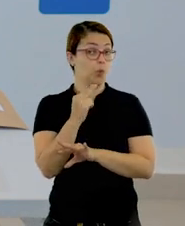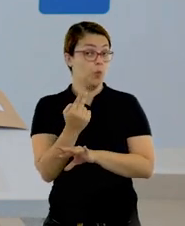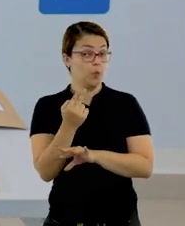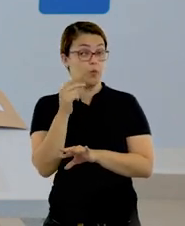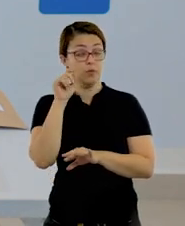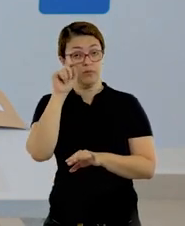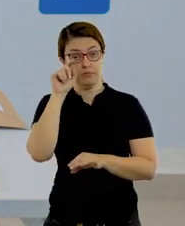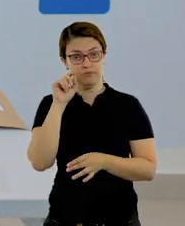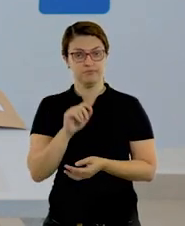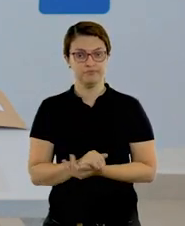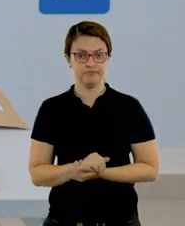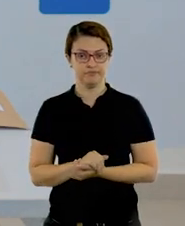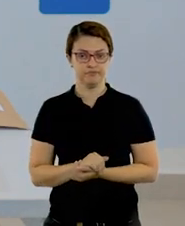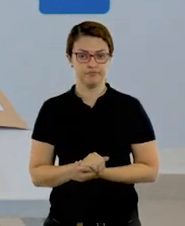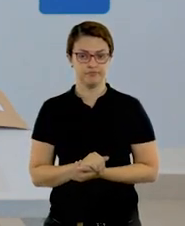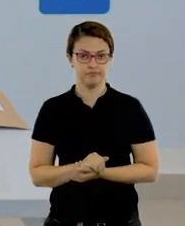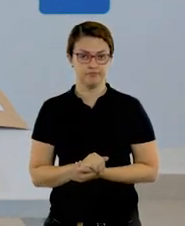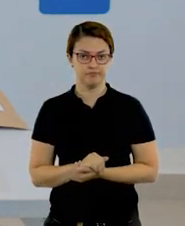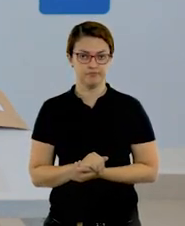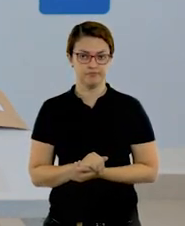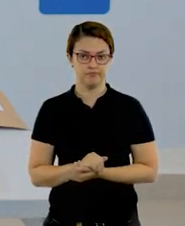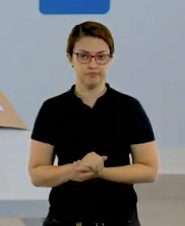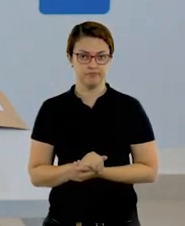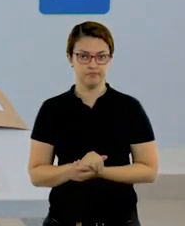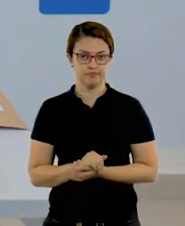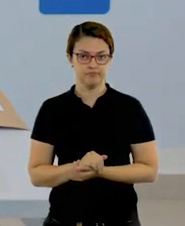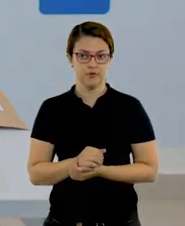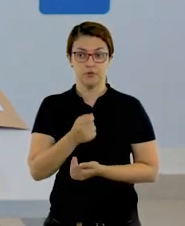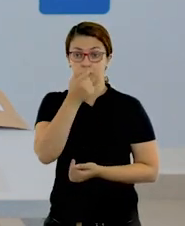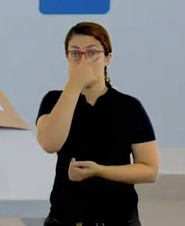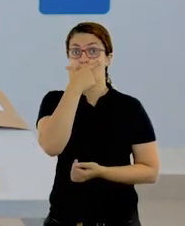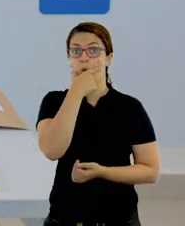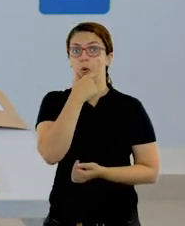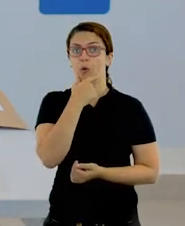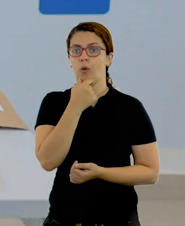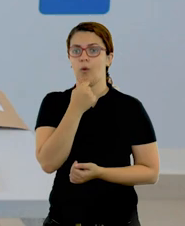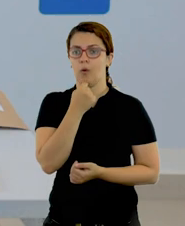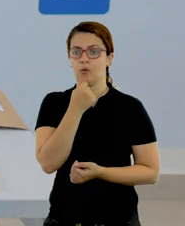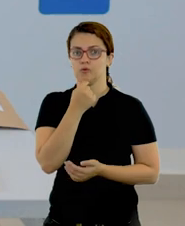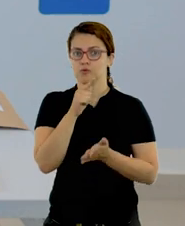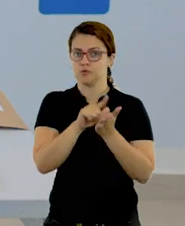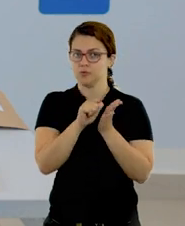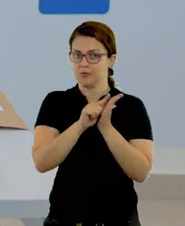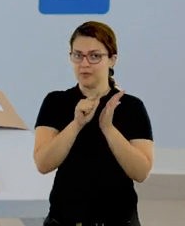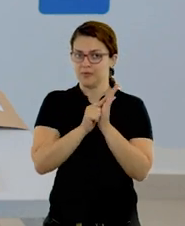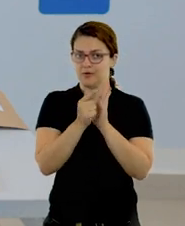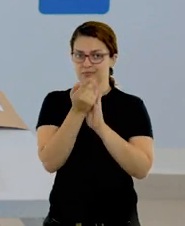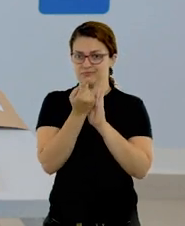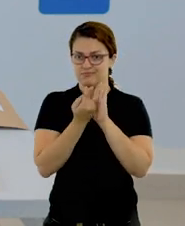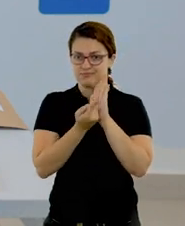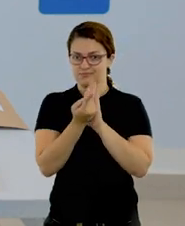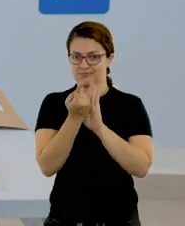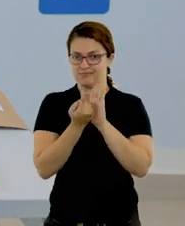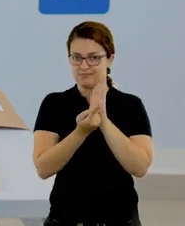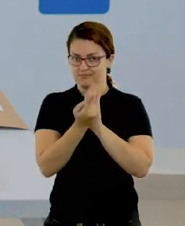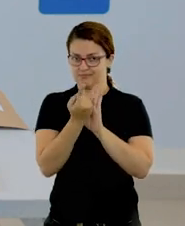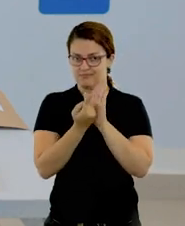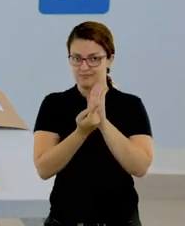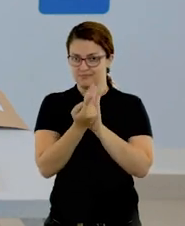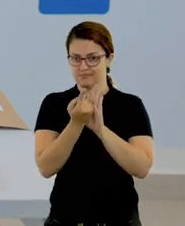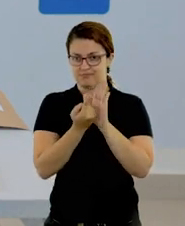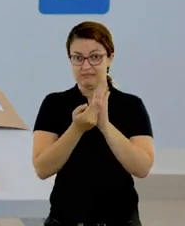vocês podem fazer o esboço ou desenho